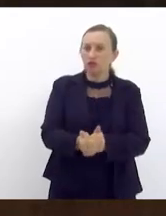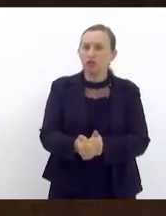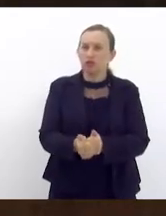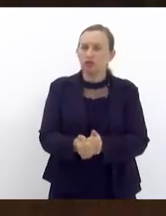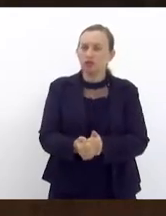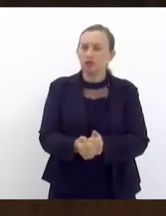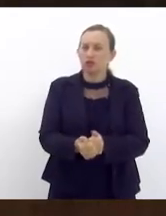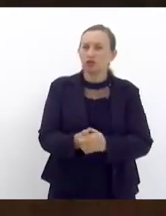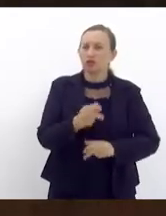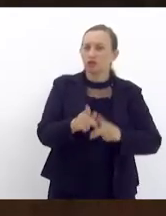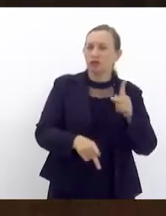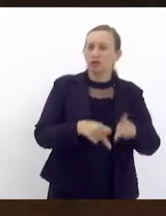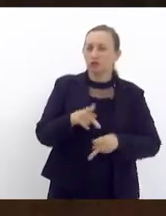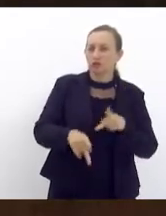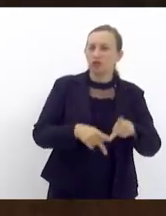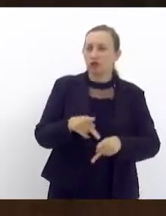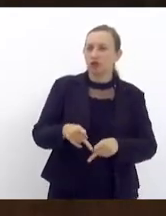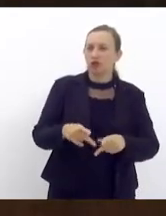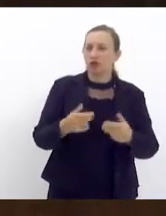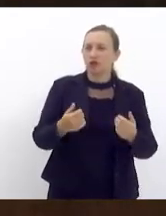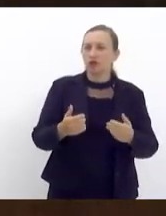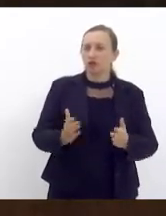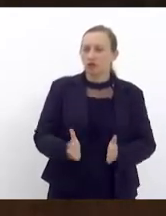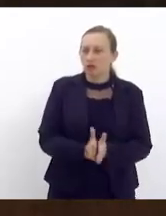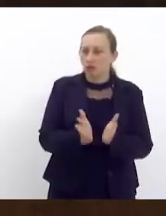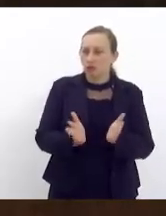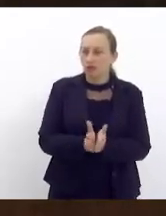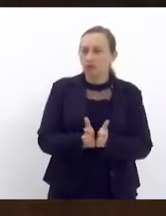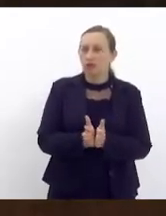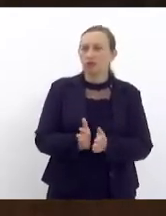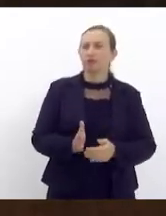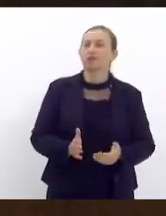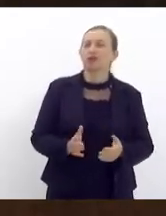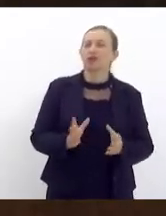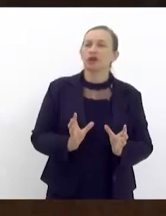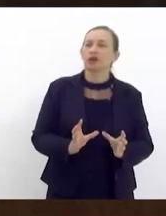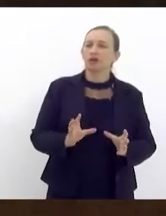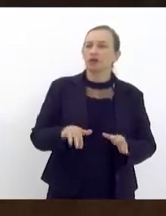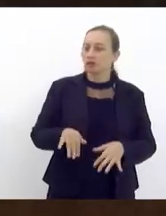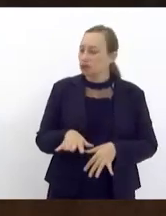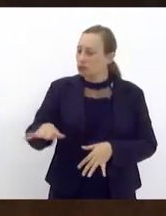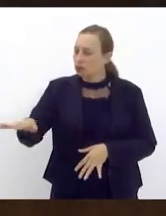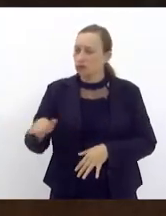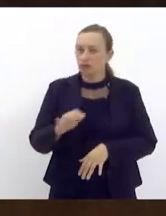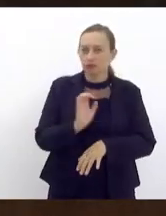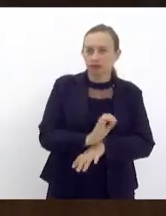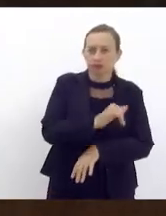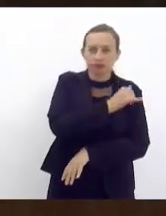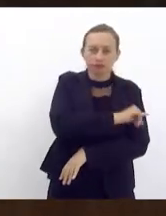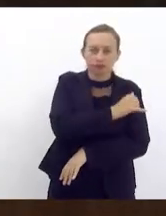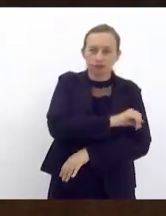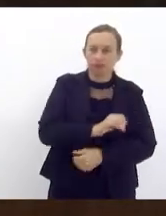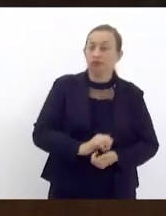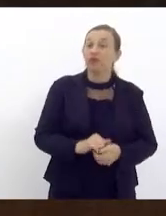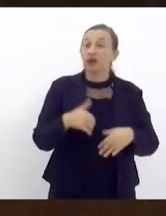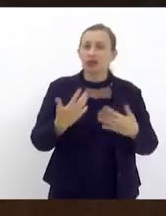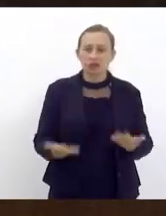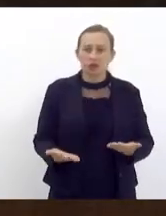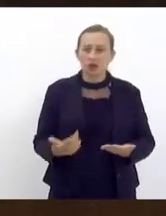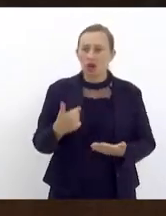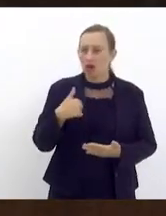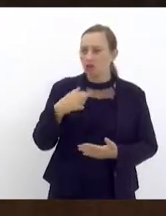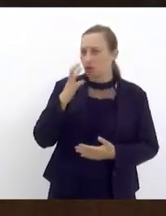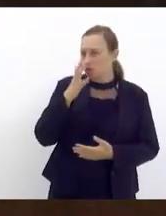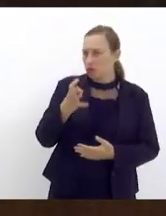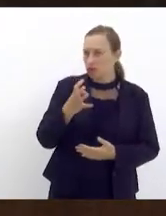para a população que mais precisa que está situada nas regiões periféricas da cidade do Rio de Janeiro e do estado do Rio de Janeiro então eu não fiz